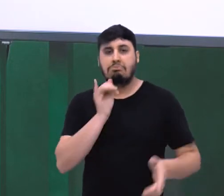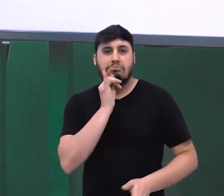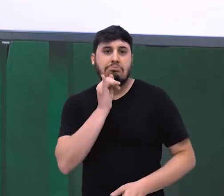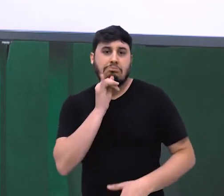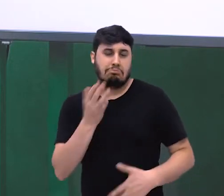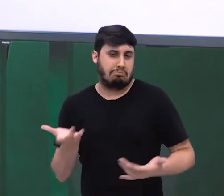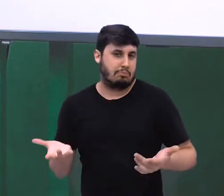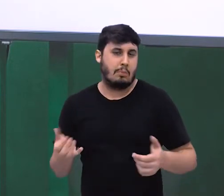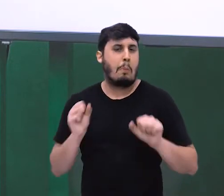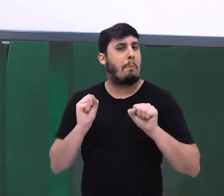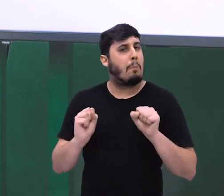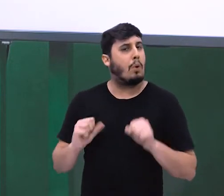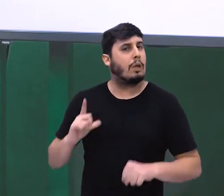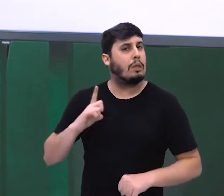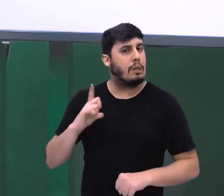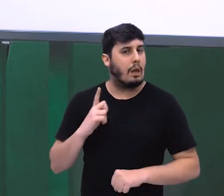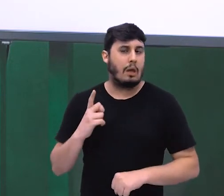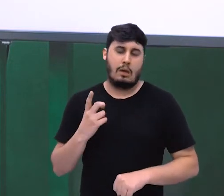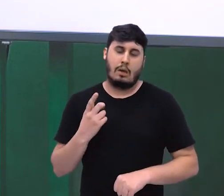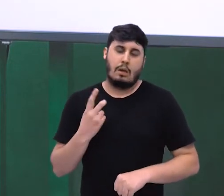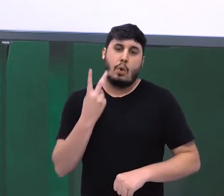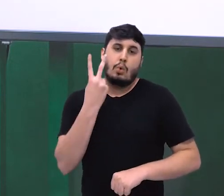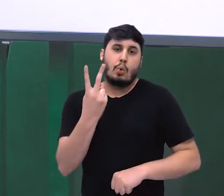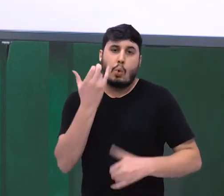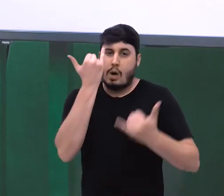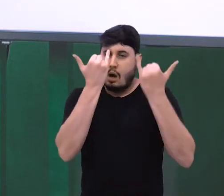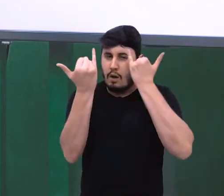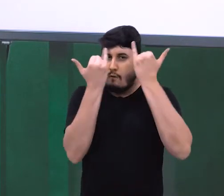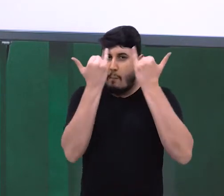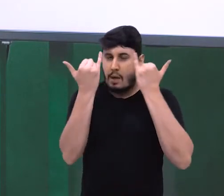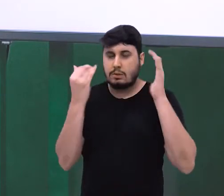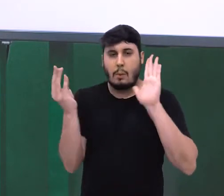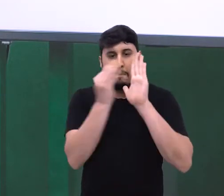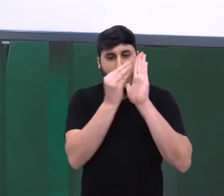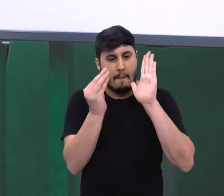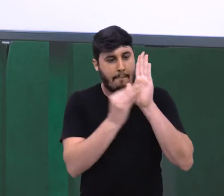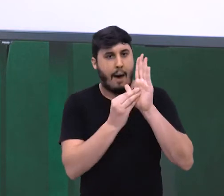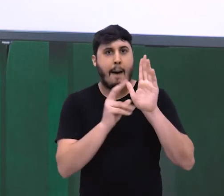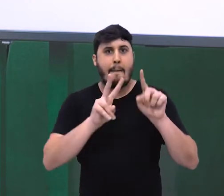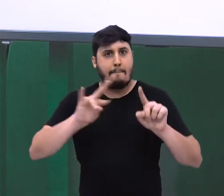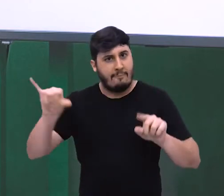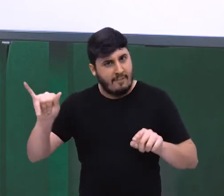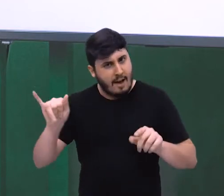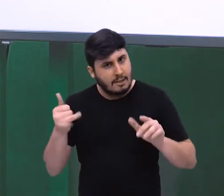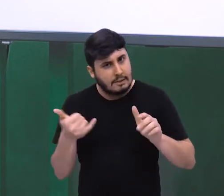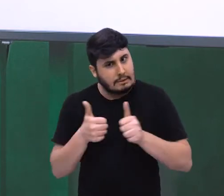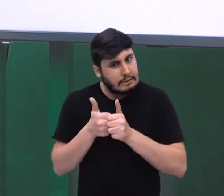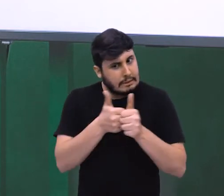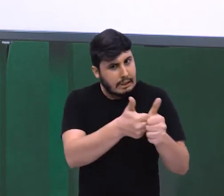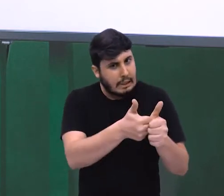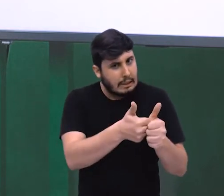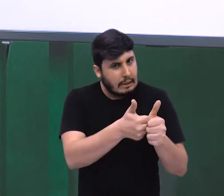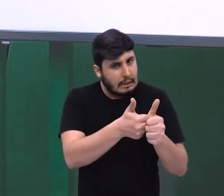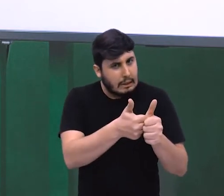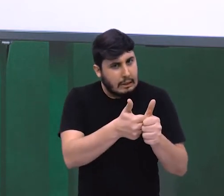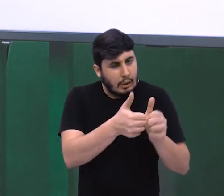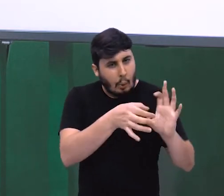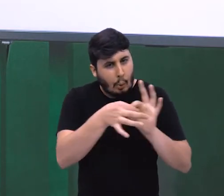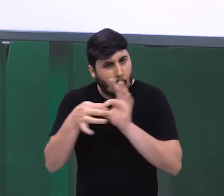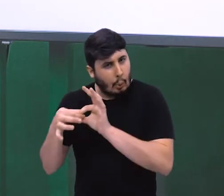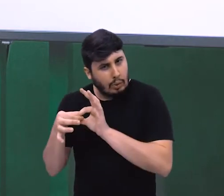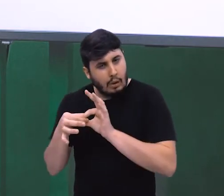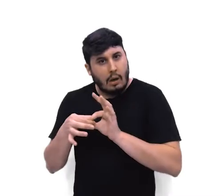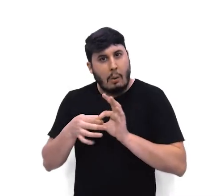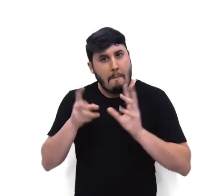menos, duas informações, mas elas não vão ser realizadas ao mesmo tempo. Uma vai excluir a outra. Como no